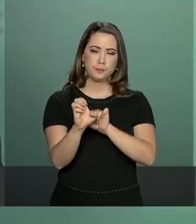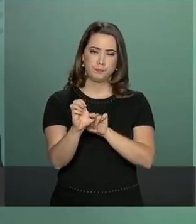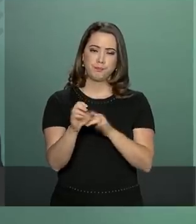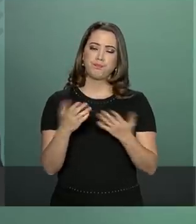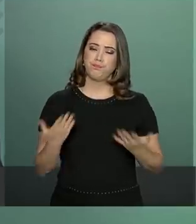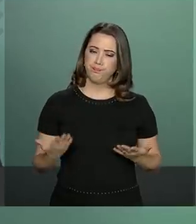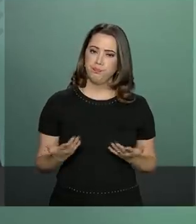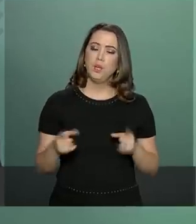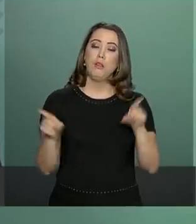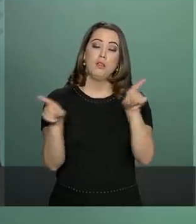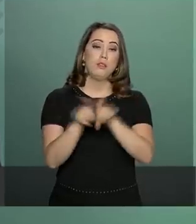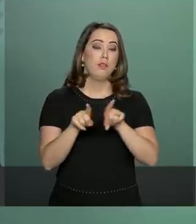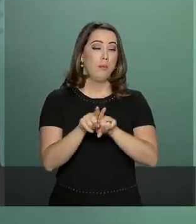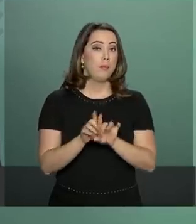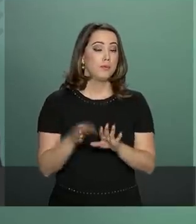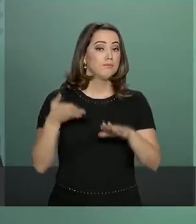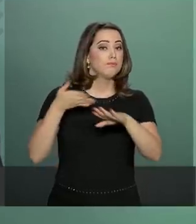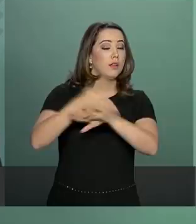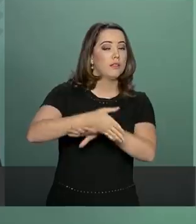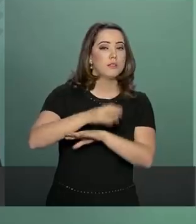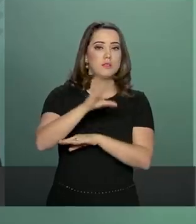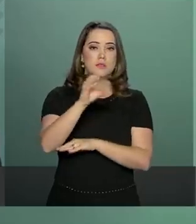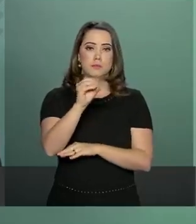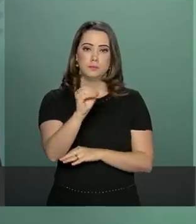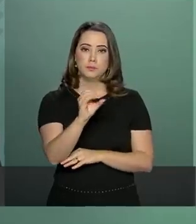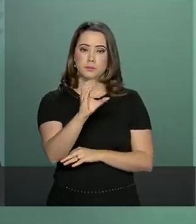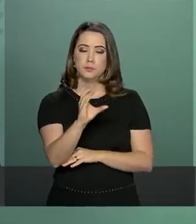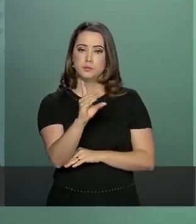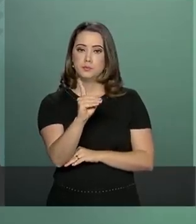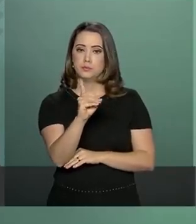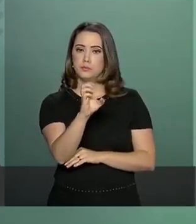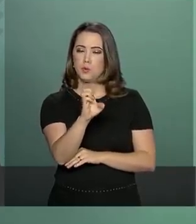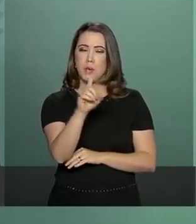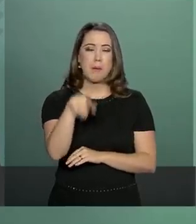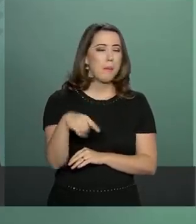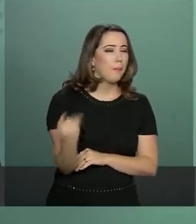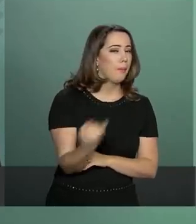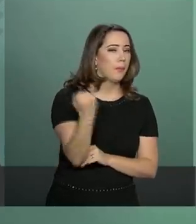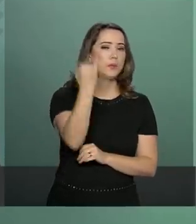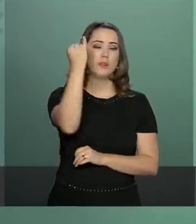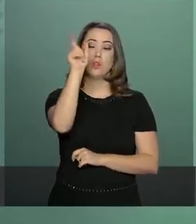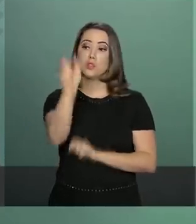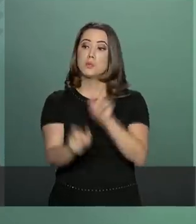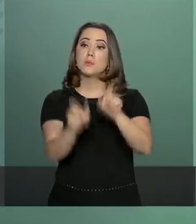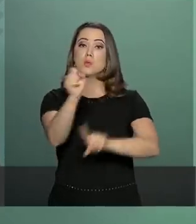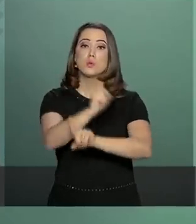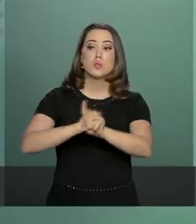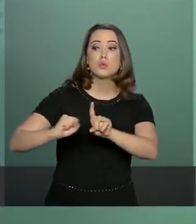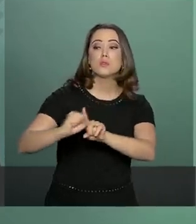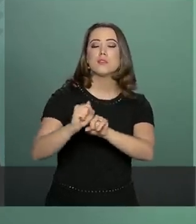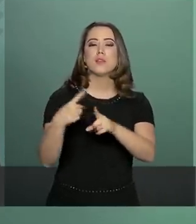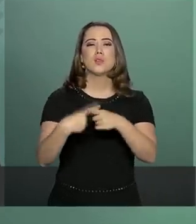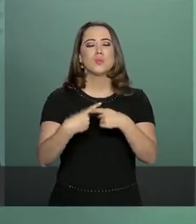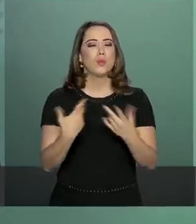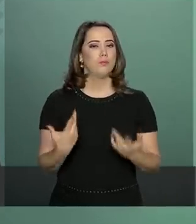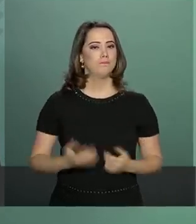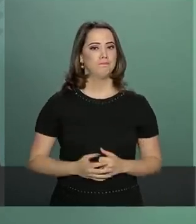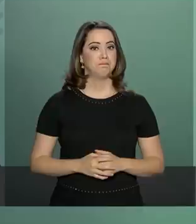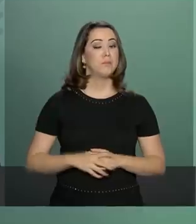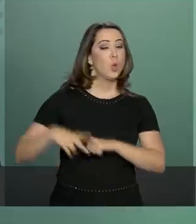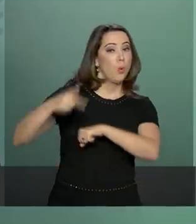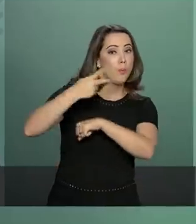ingresso na OCDE trará ganhos ao cidadão na medida em que o país se